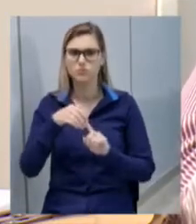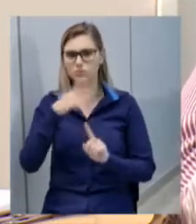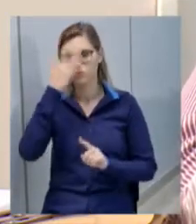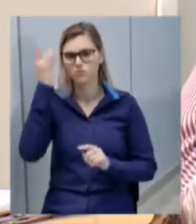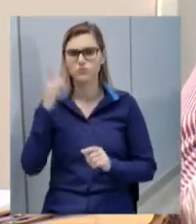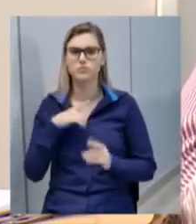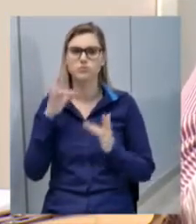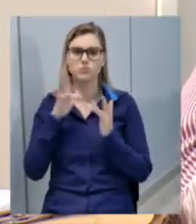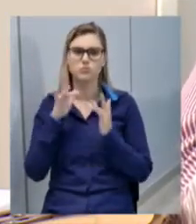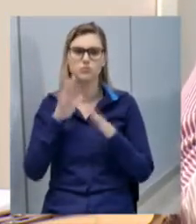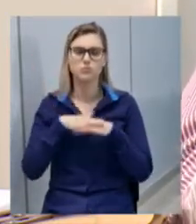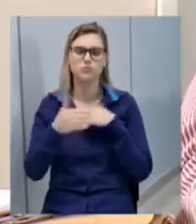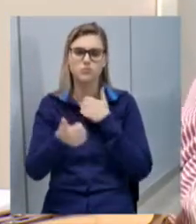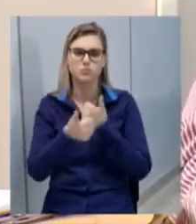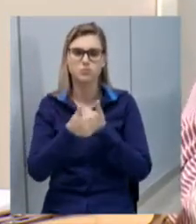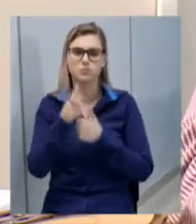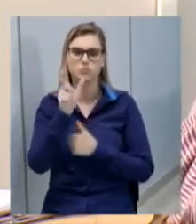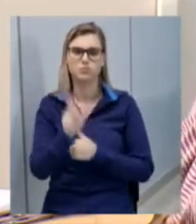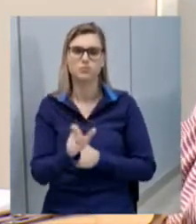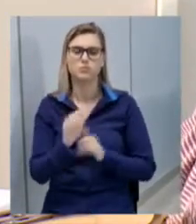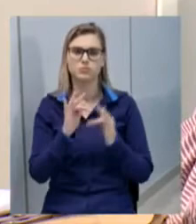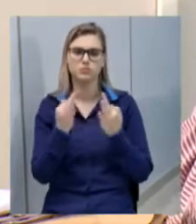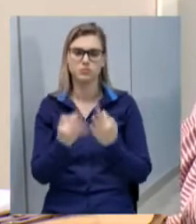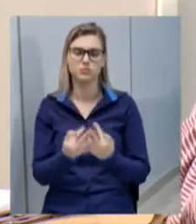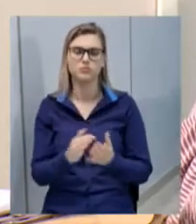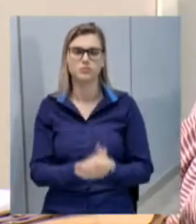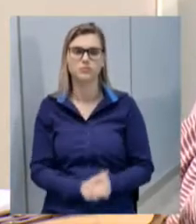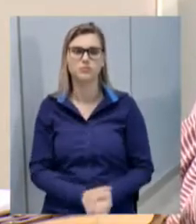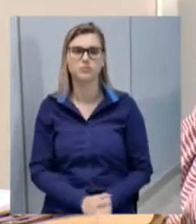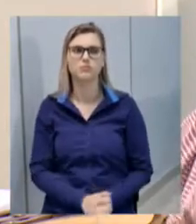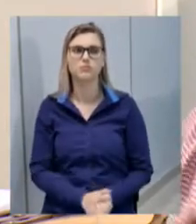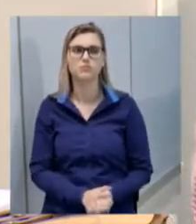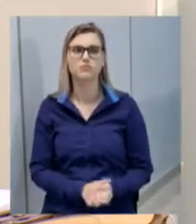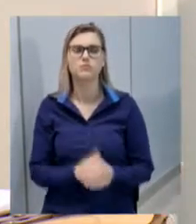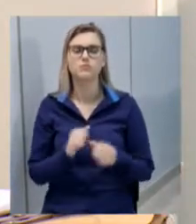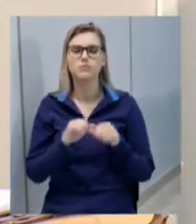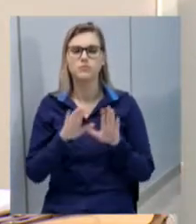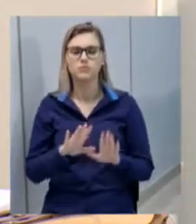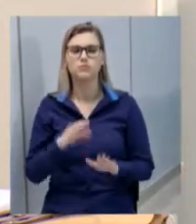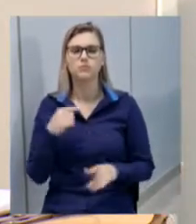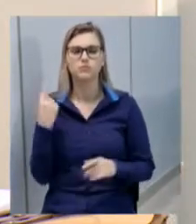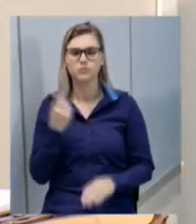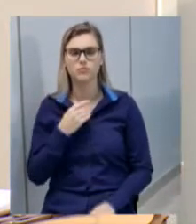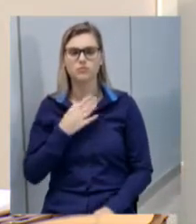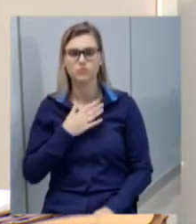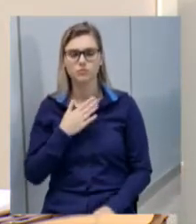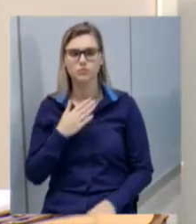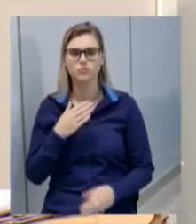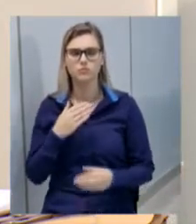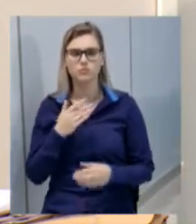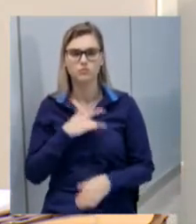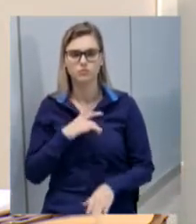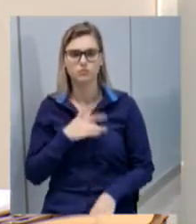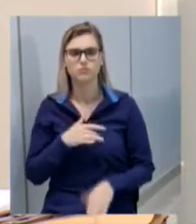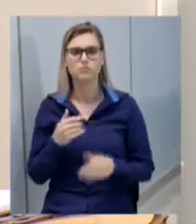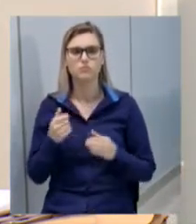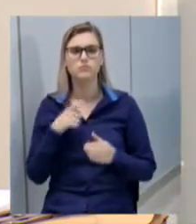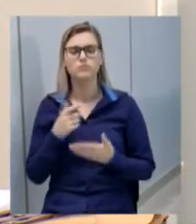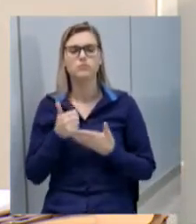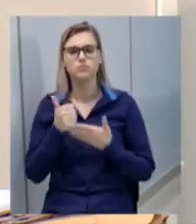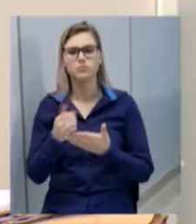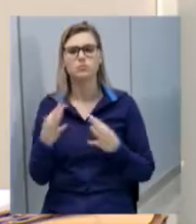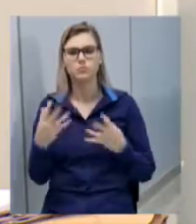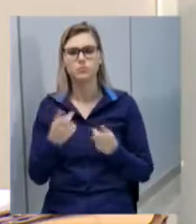um contato mais próximo com a família então fica as nossas condolências e gostaria de pedir o apoio de todos para